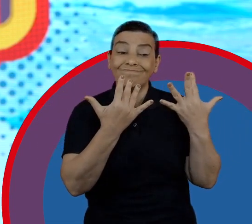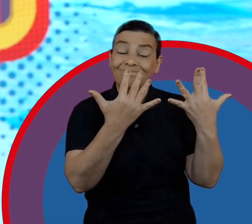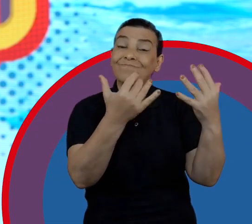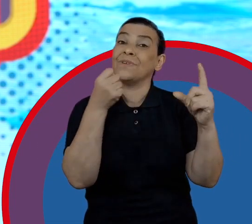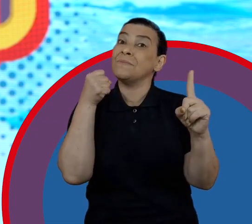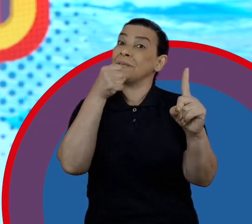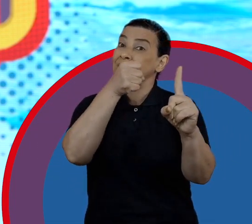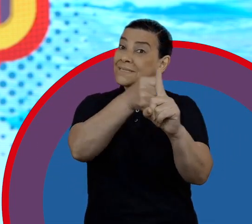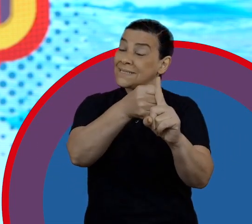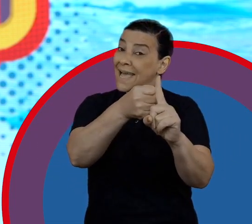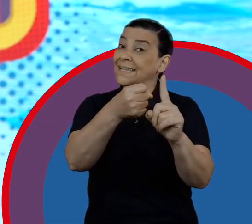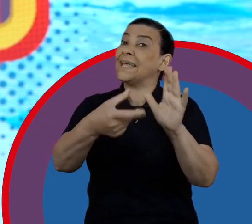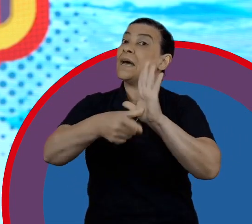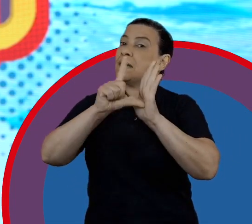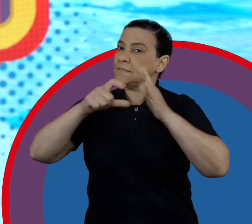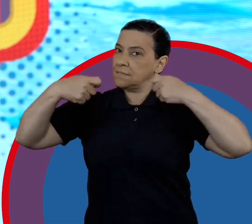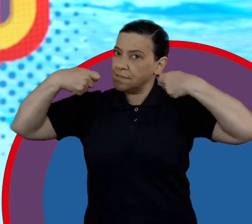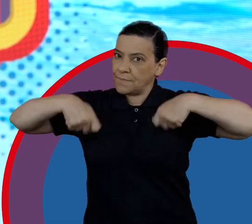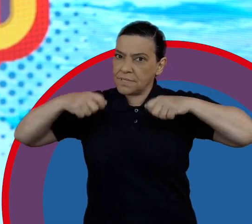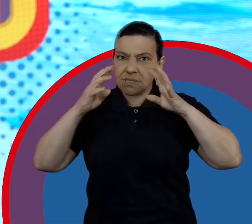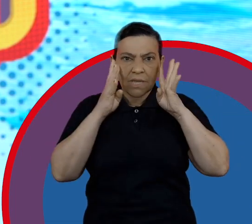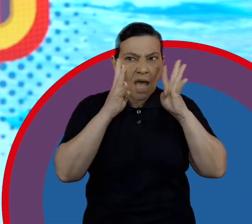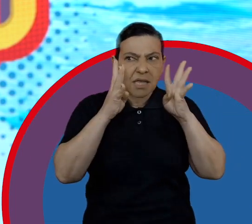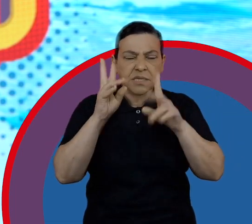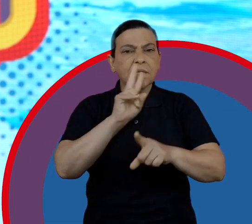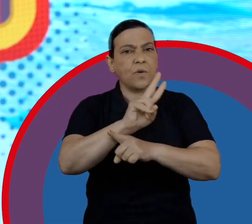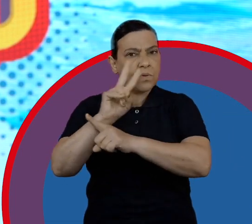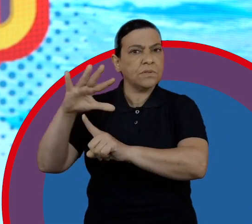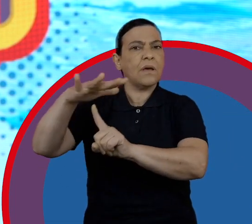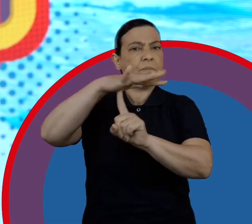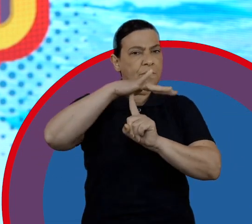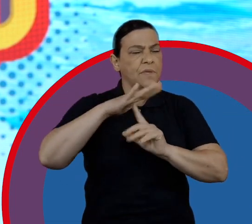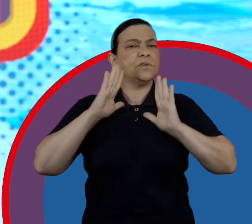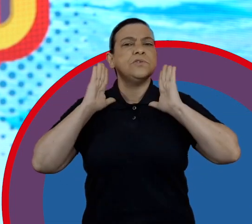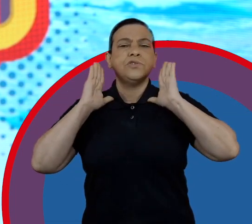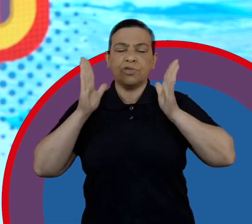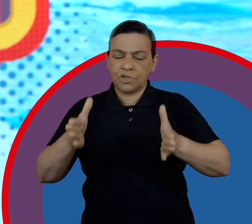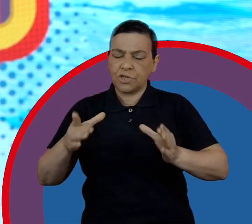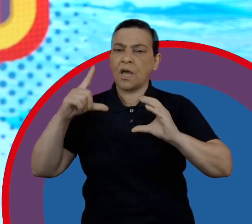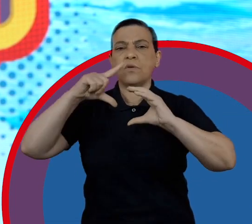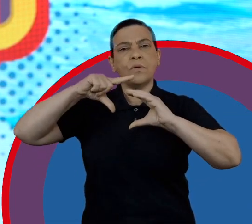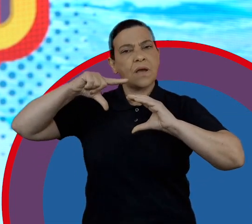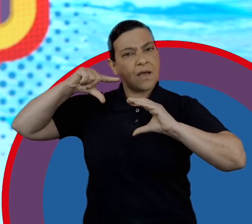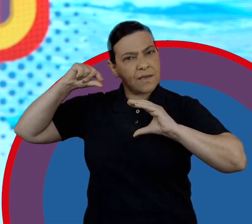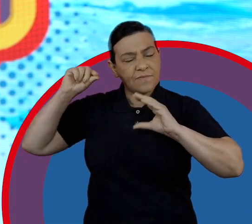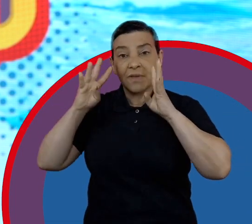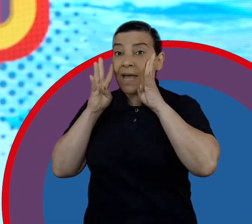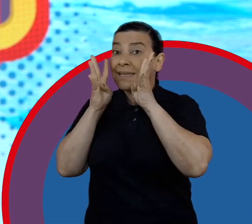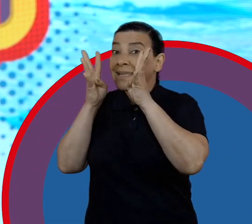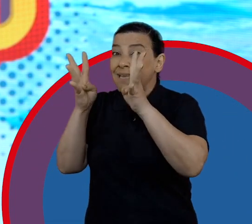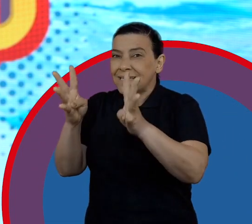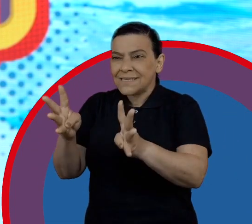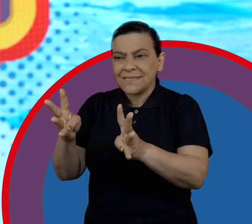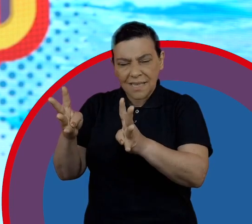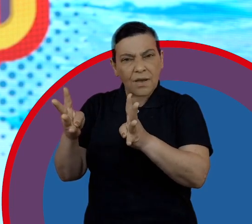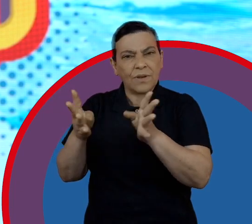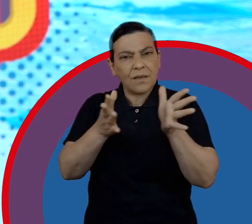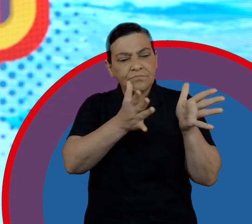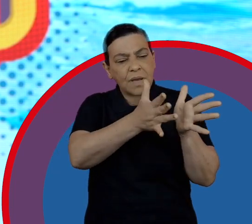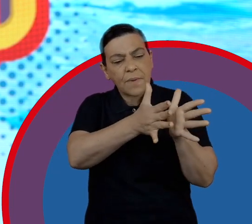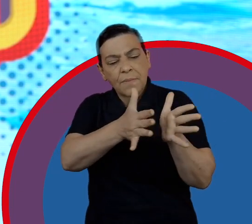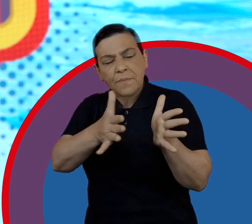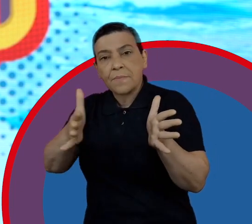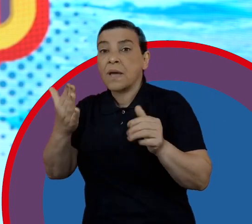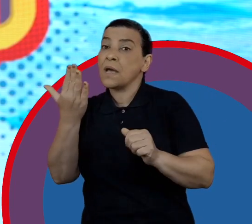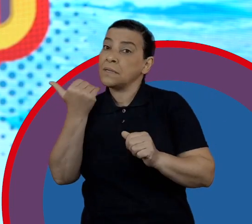impactada se a gente não cuidar das cadeias produtivas. E o Carrefour tem investido na cadeia produtiva de alimentos para garantir que esse impacto